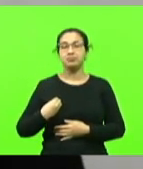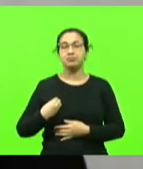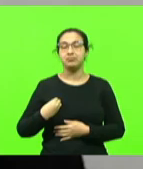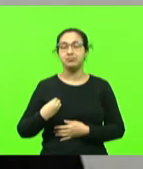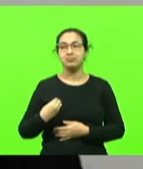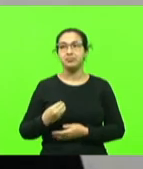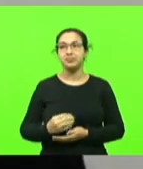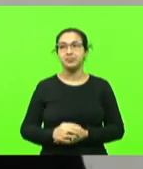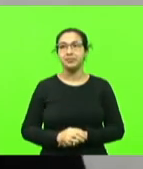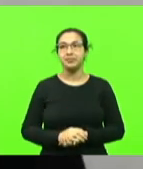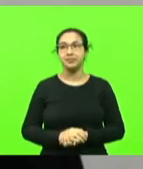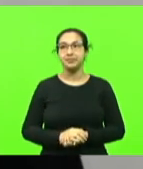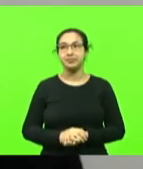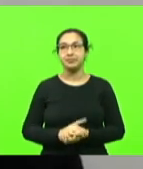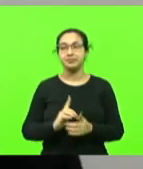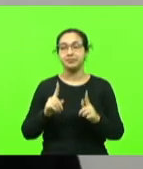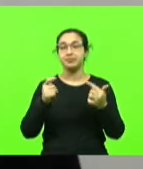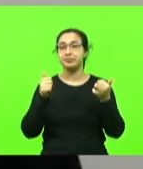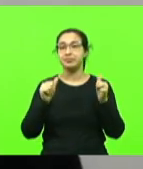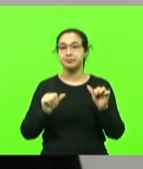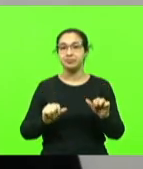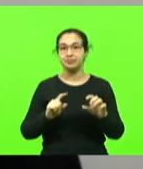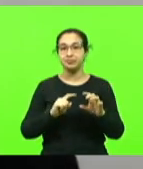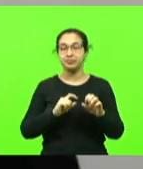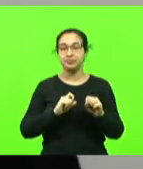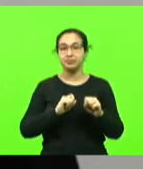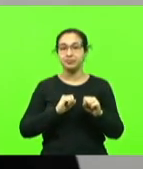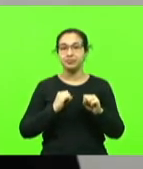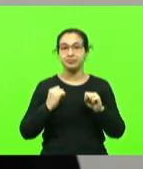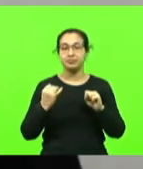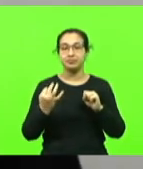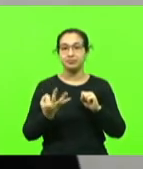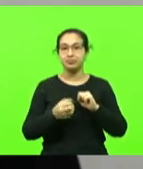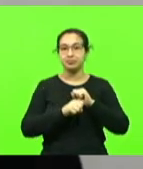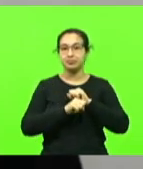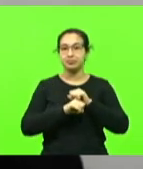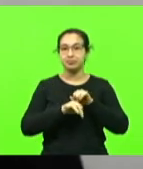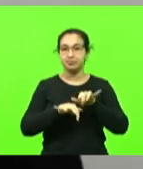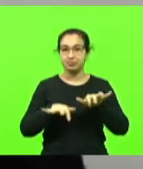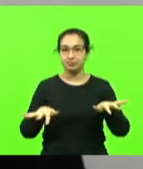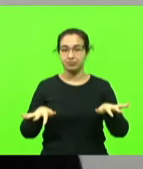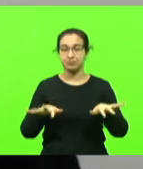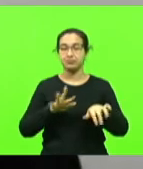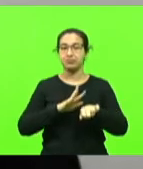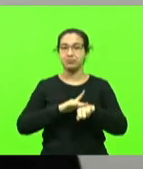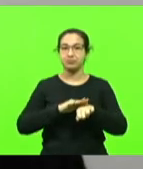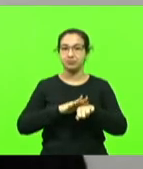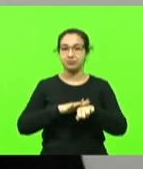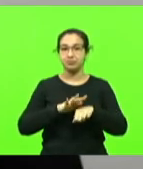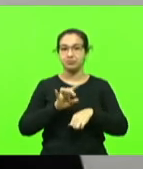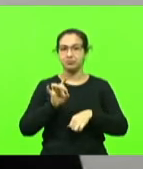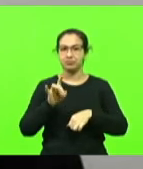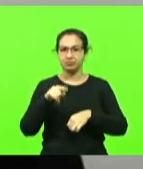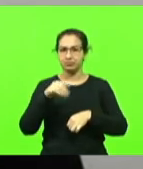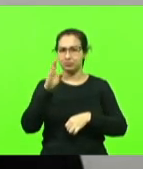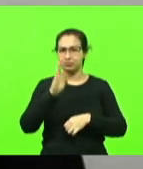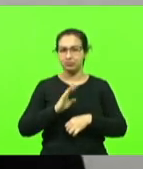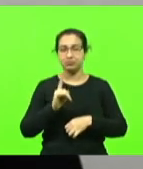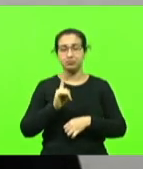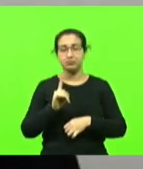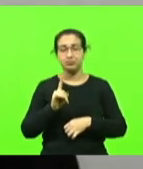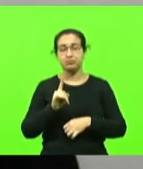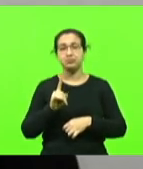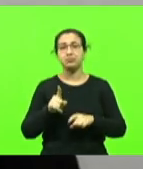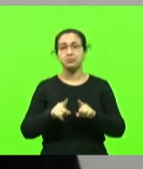uma das piores pandemias da história mundial. temos só no Brasil praticamente 600